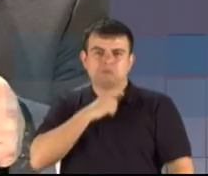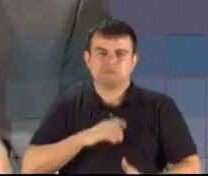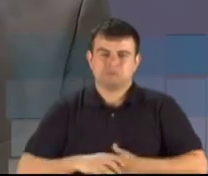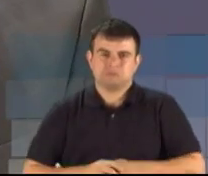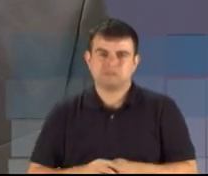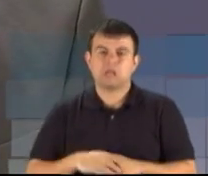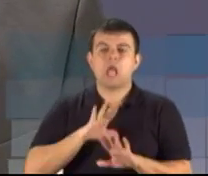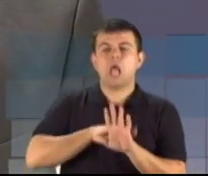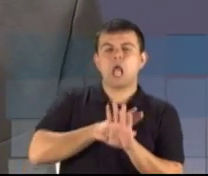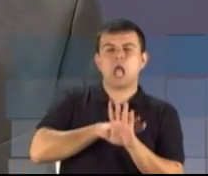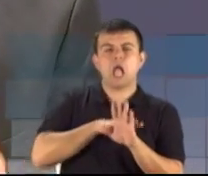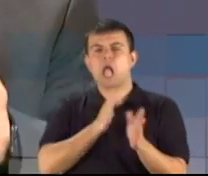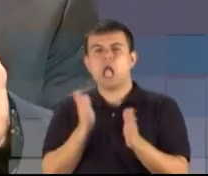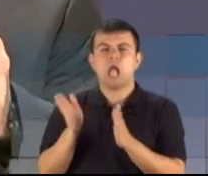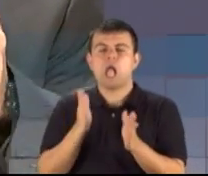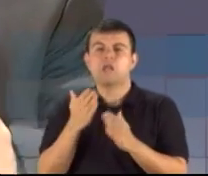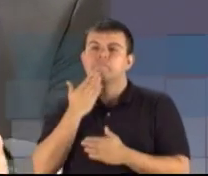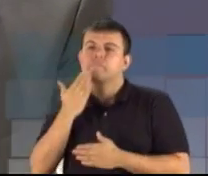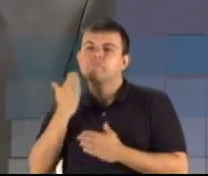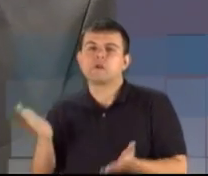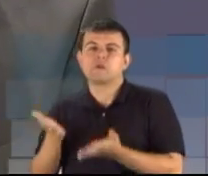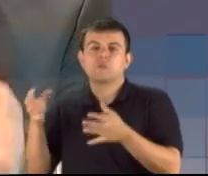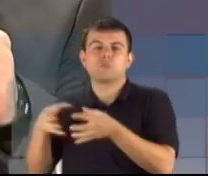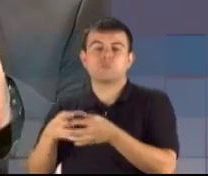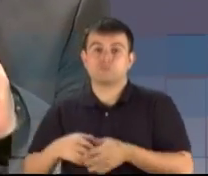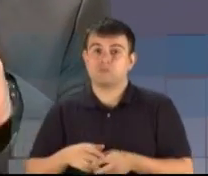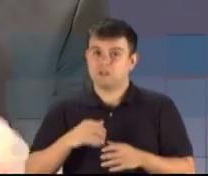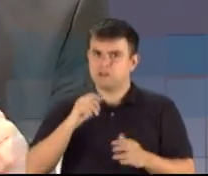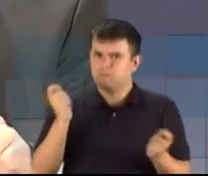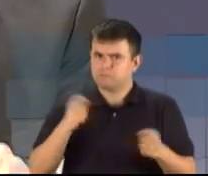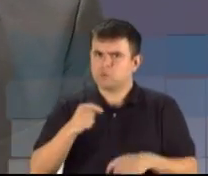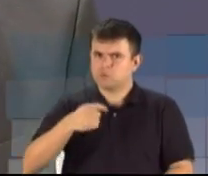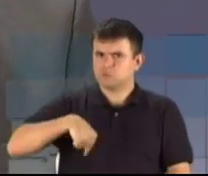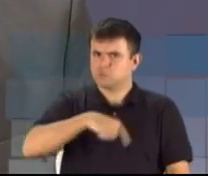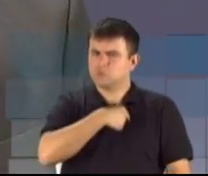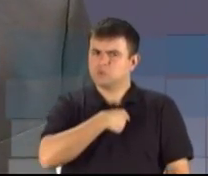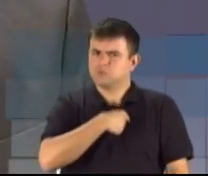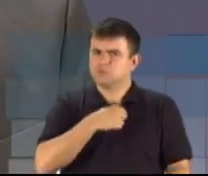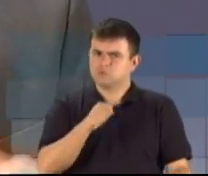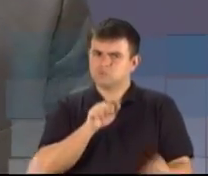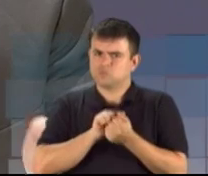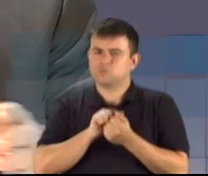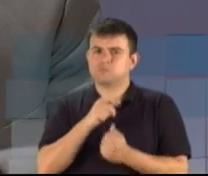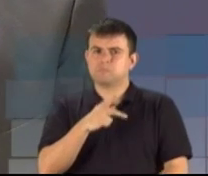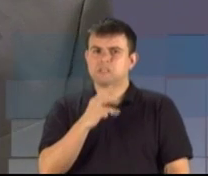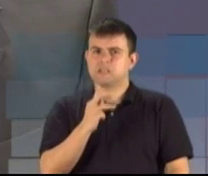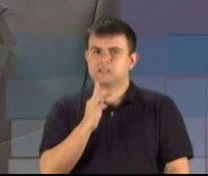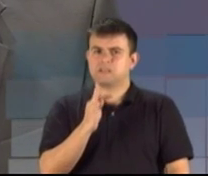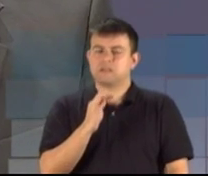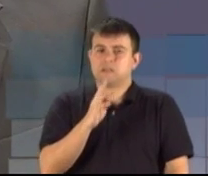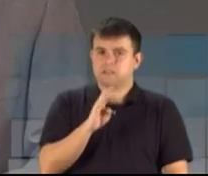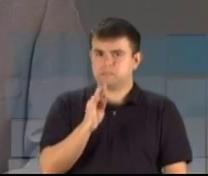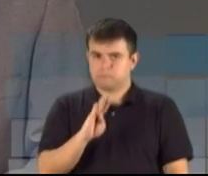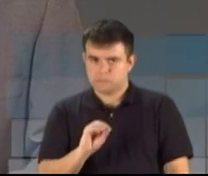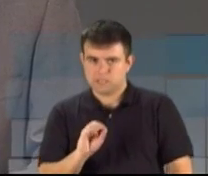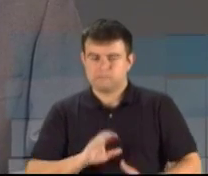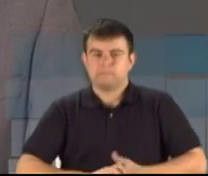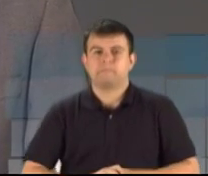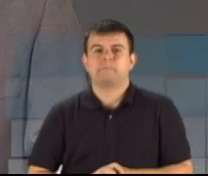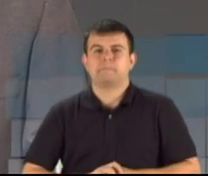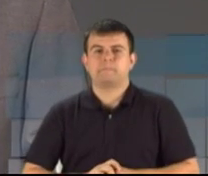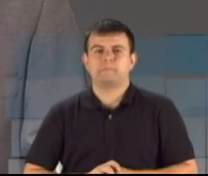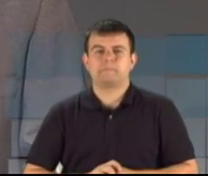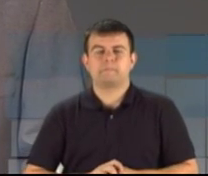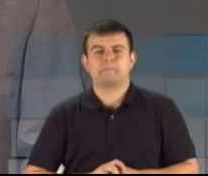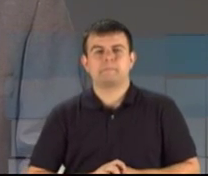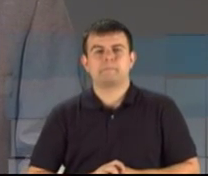Aposte no PRTB. Nós vamos ouvir você e você vai governar junto conosco esse Estado valoroso. Agora,